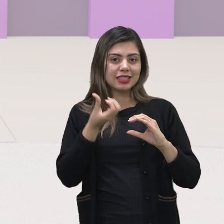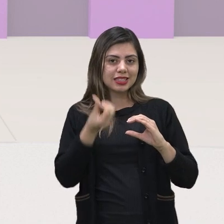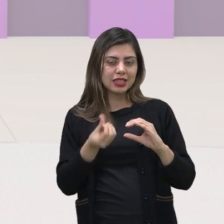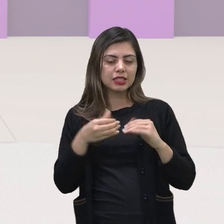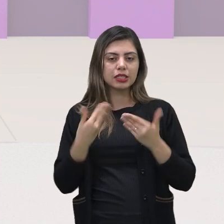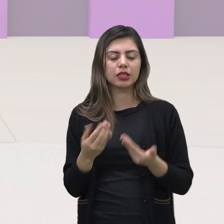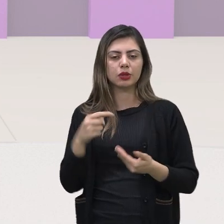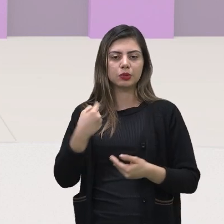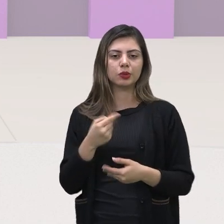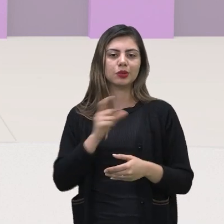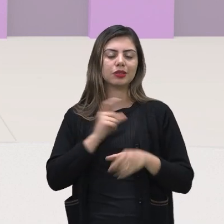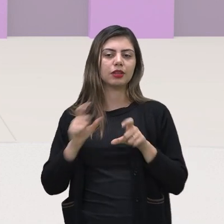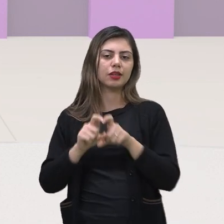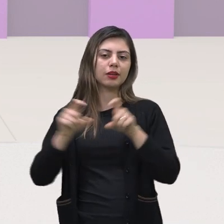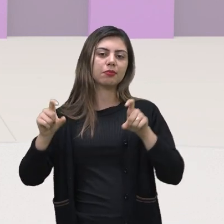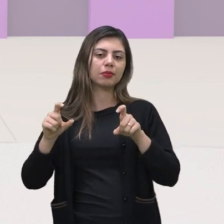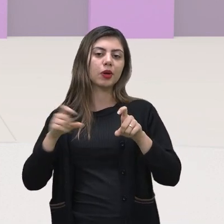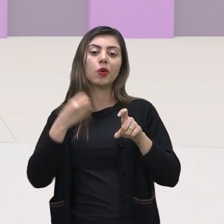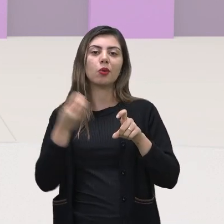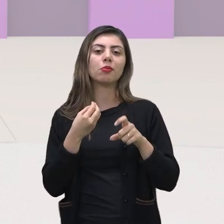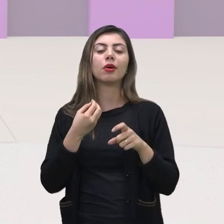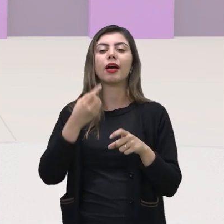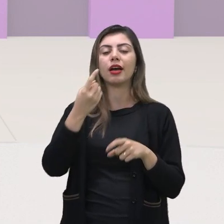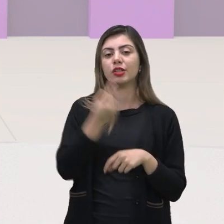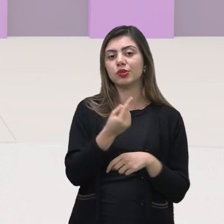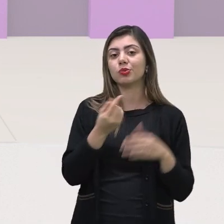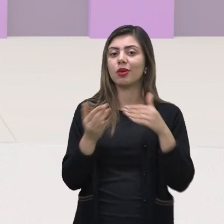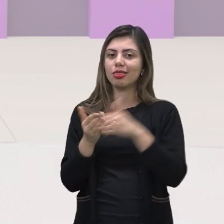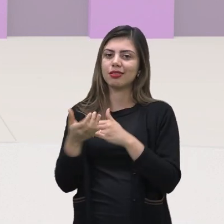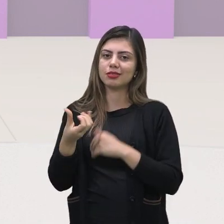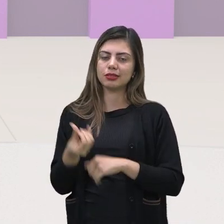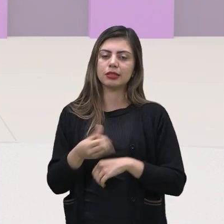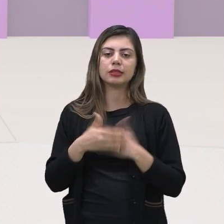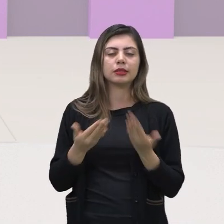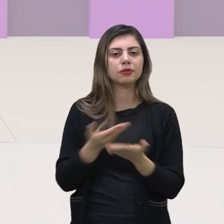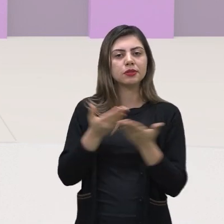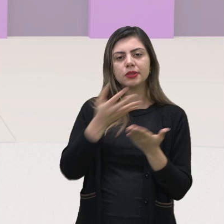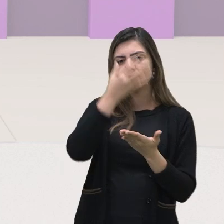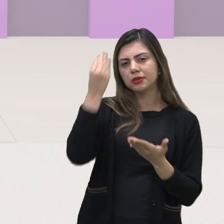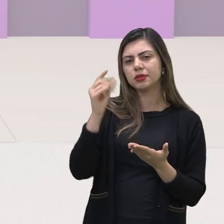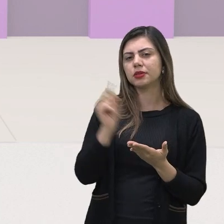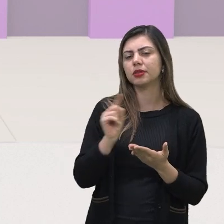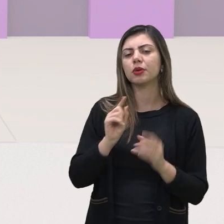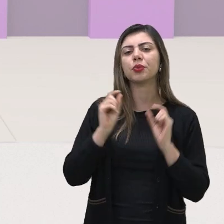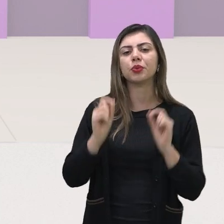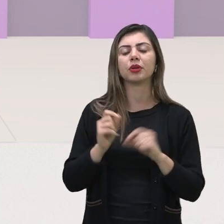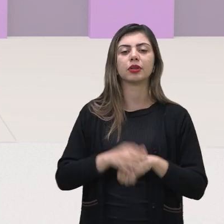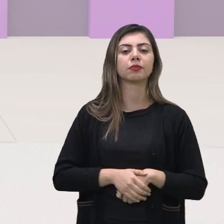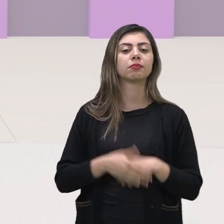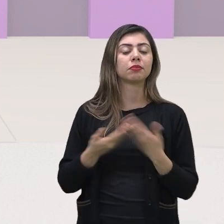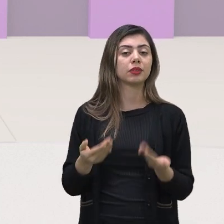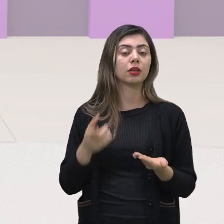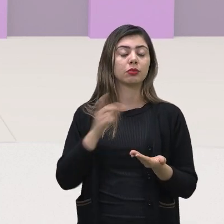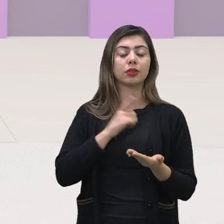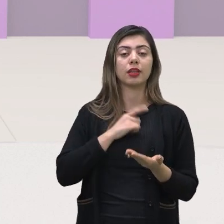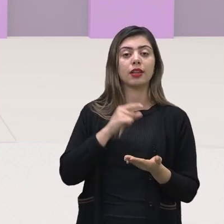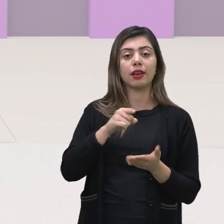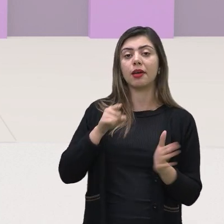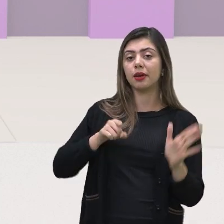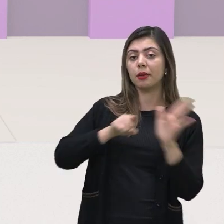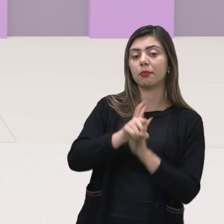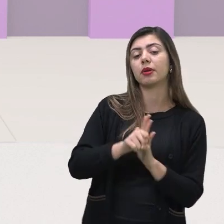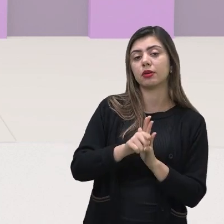espaço amostral é de 1 até 6 então não se esqueçam que o evento que a questão ela vai te pedir